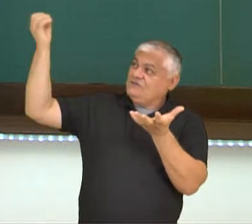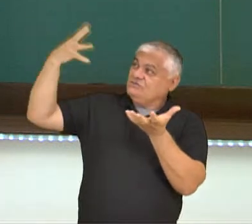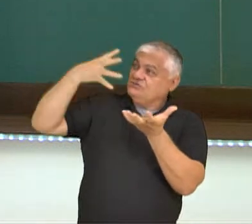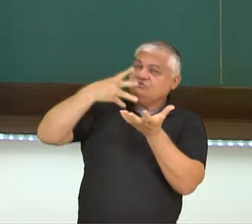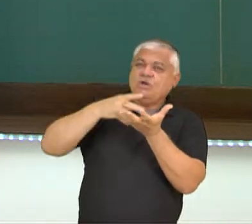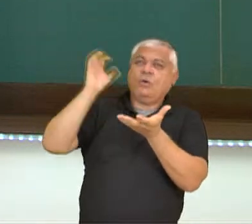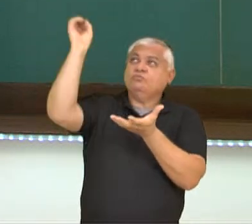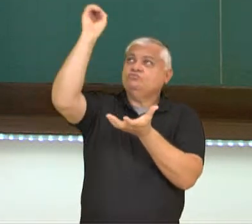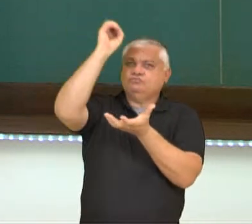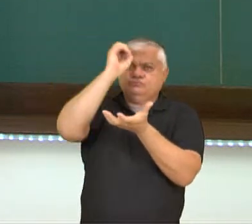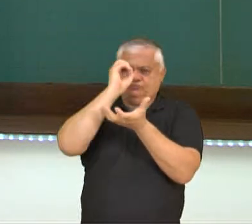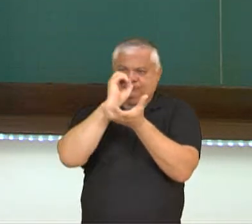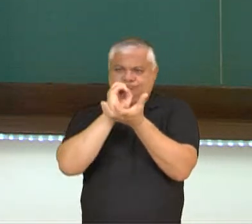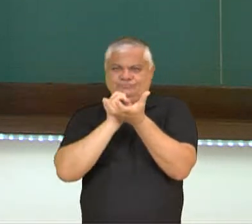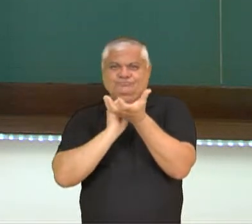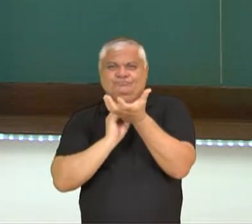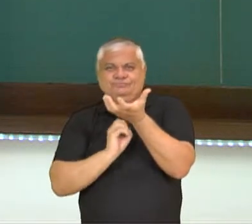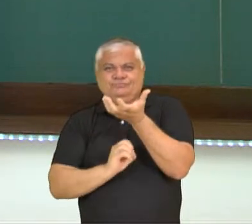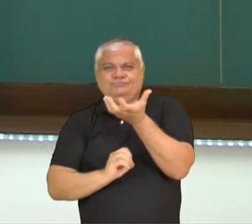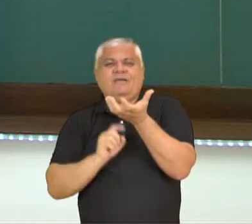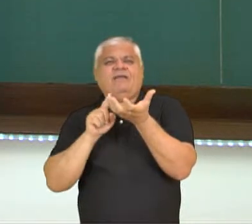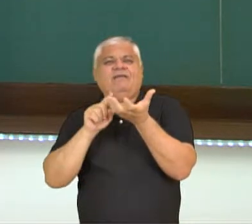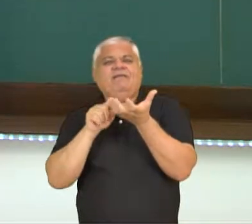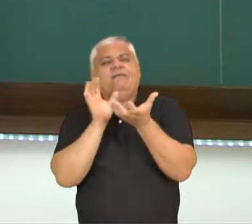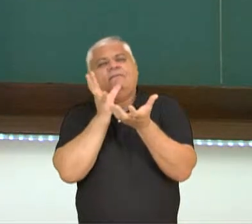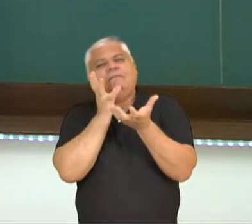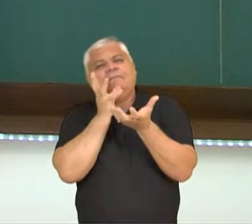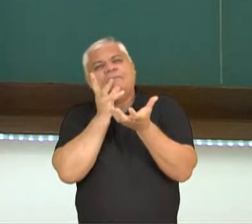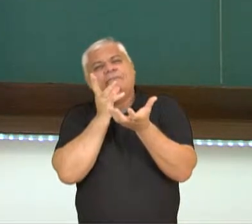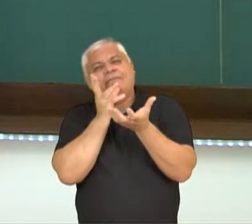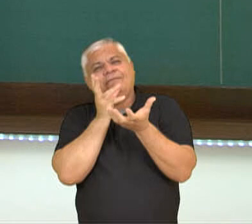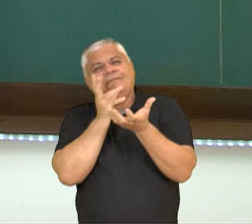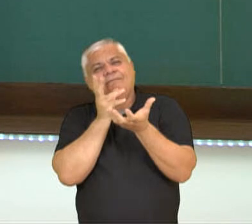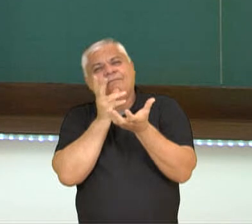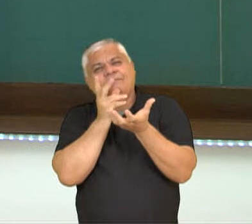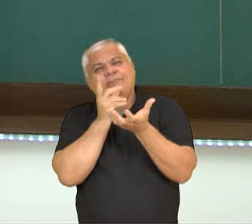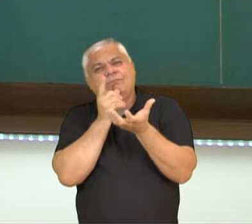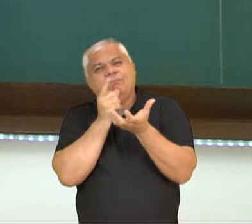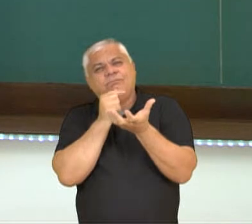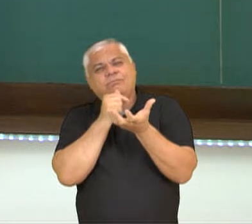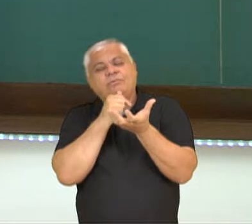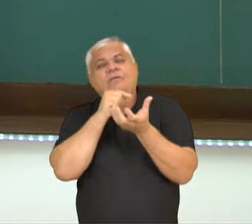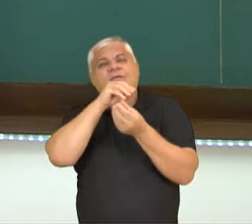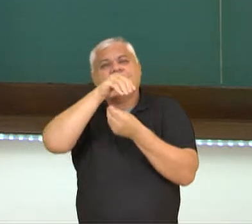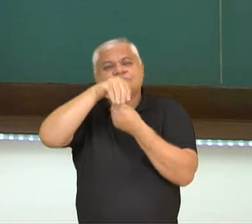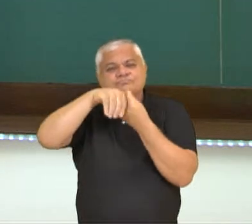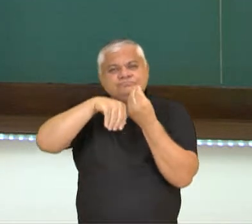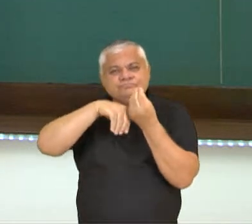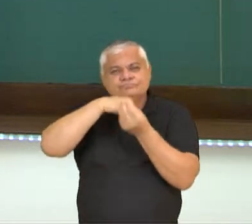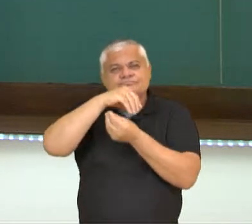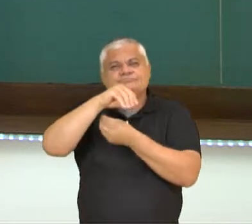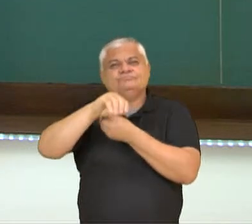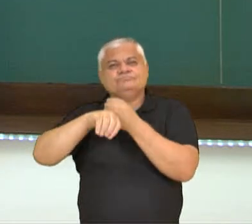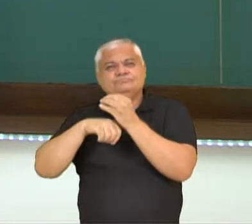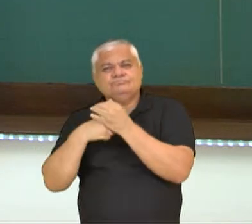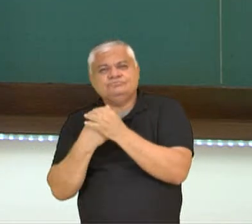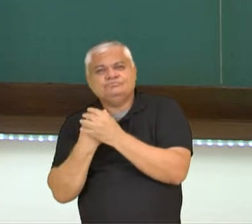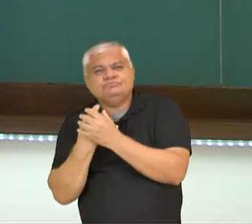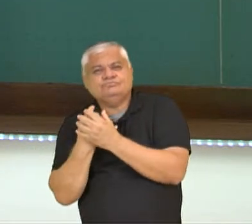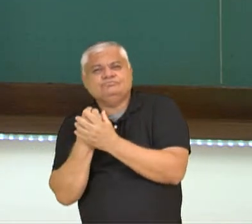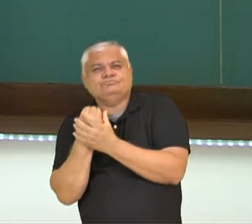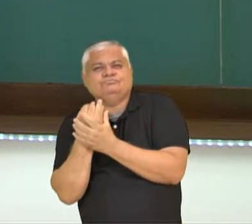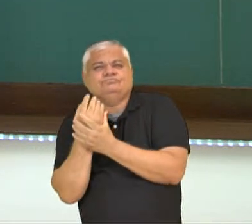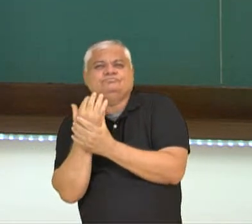então, a conversão é um pouco mais lenta e isso vai estar relacionado com a germinação, com a floração e a